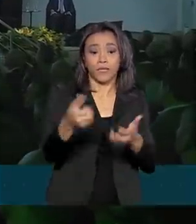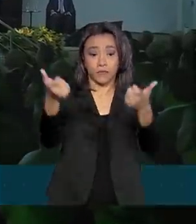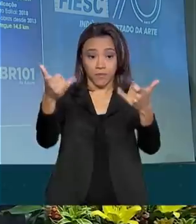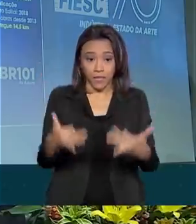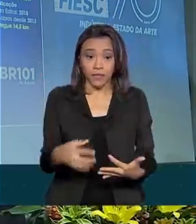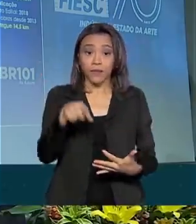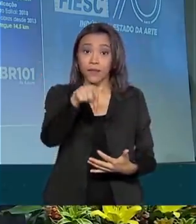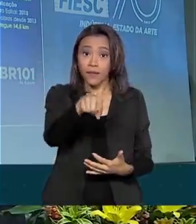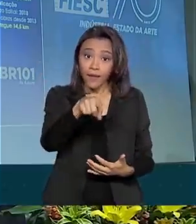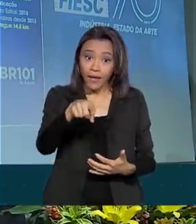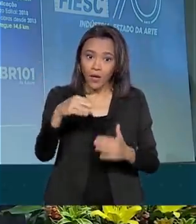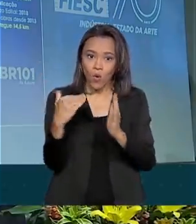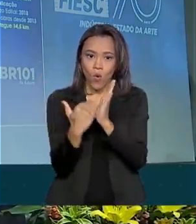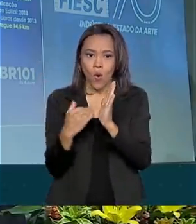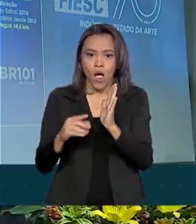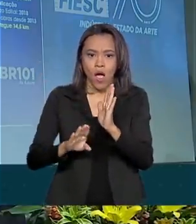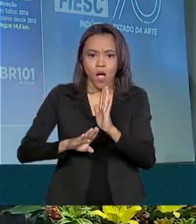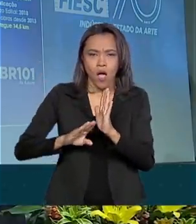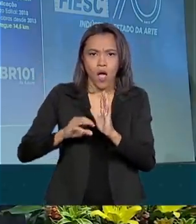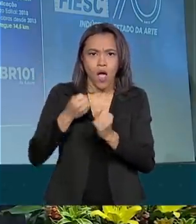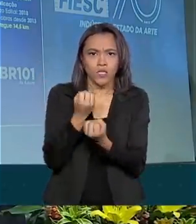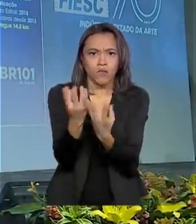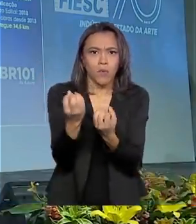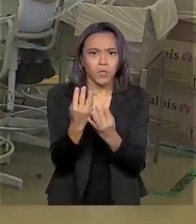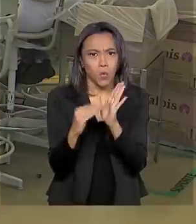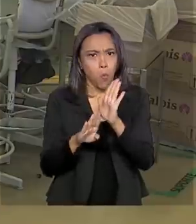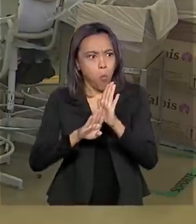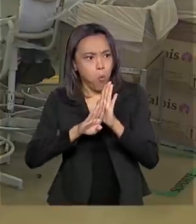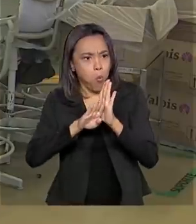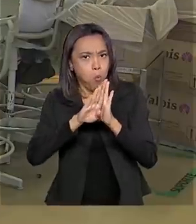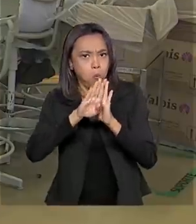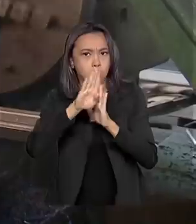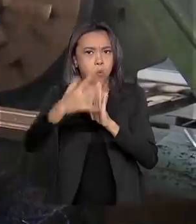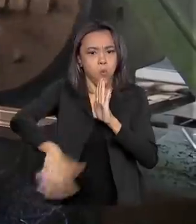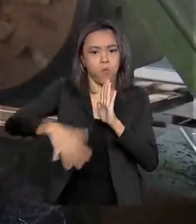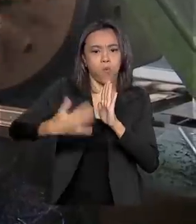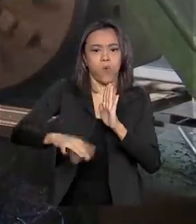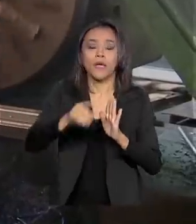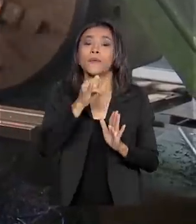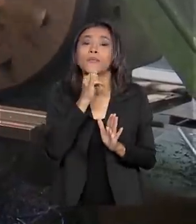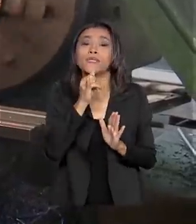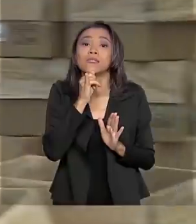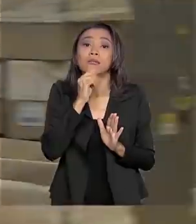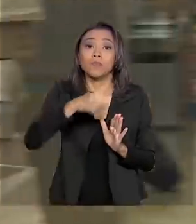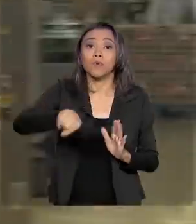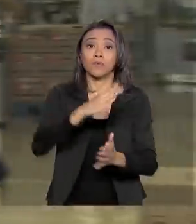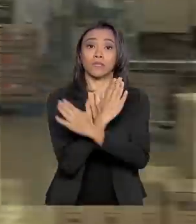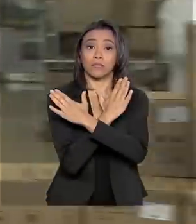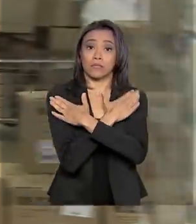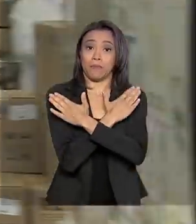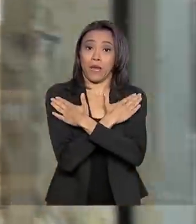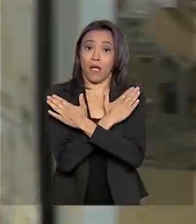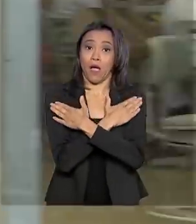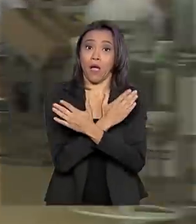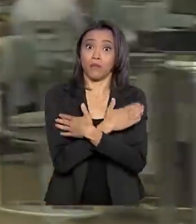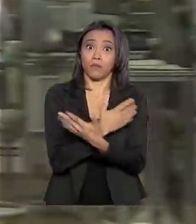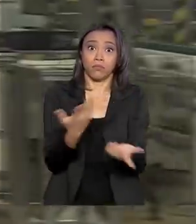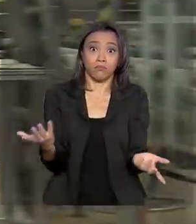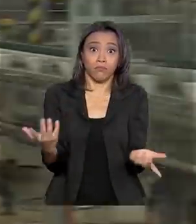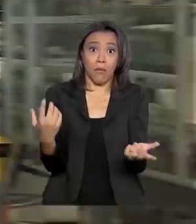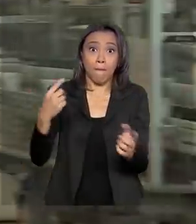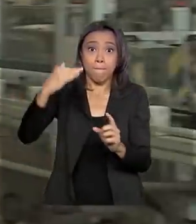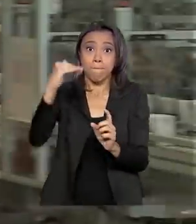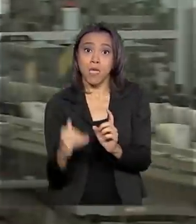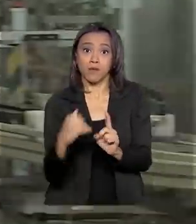Santa Catarina são superiores à média do país para o setor. Um exemplo é a taxa de desocupação, menos da metade da média